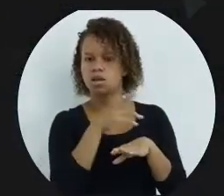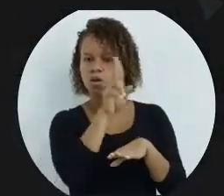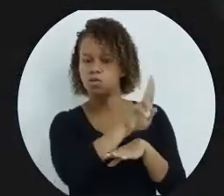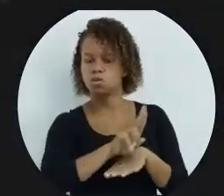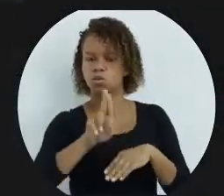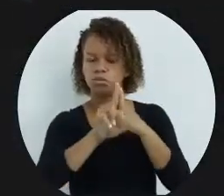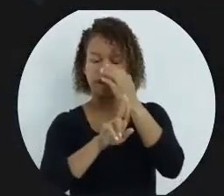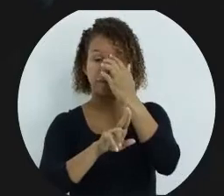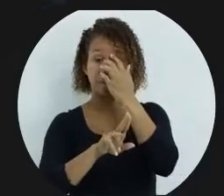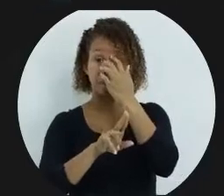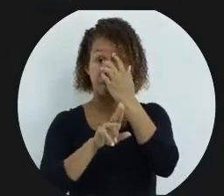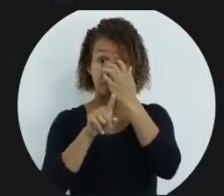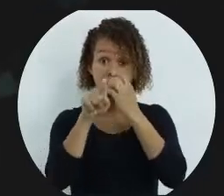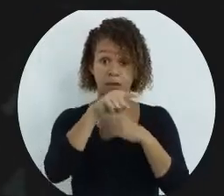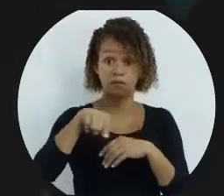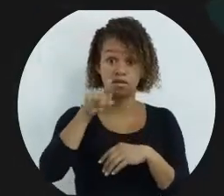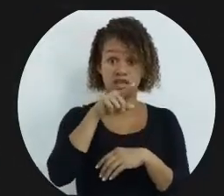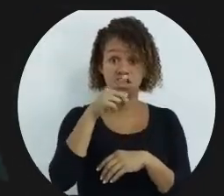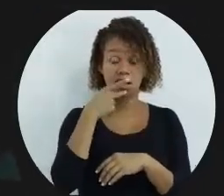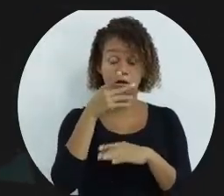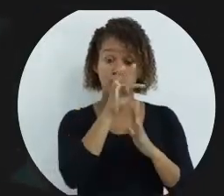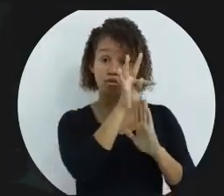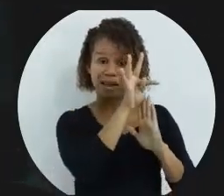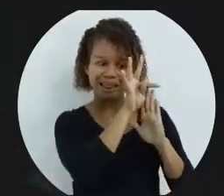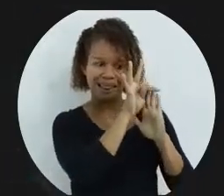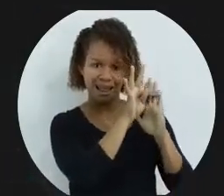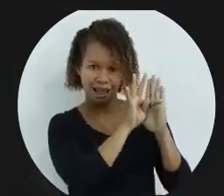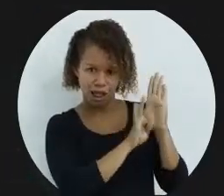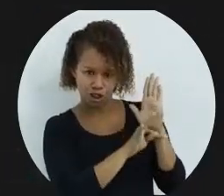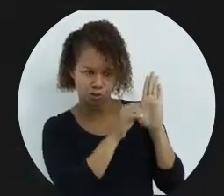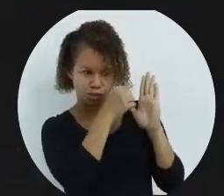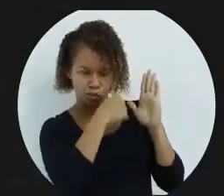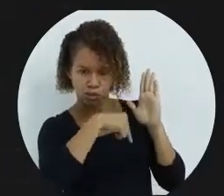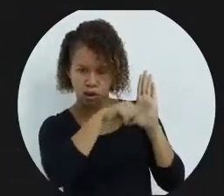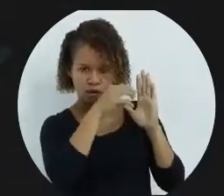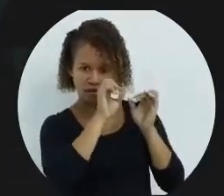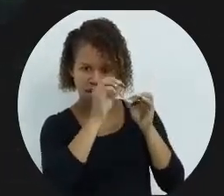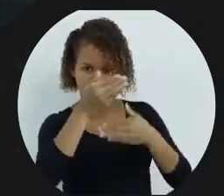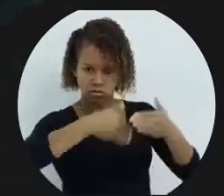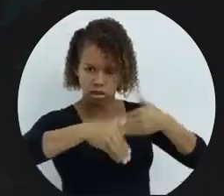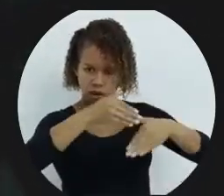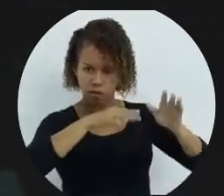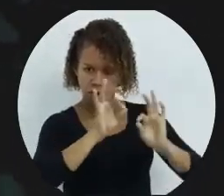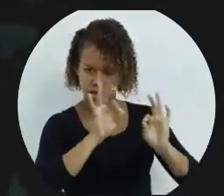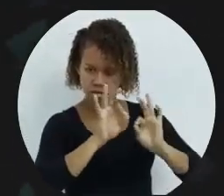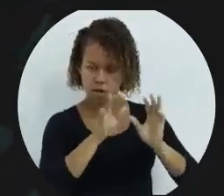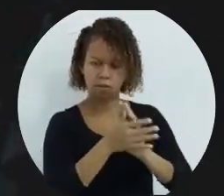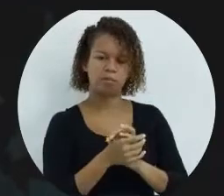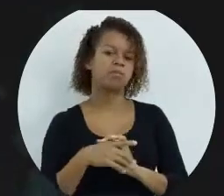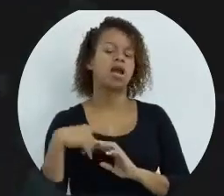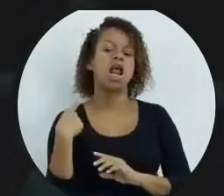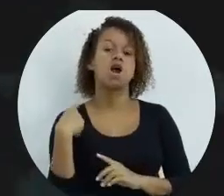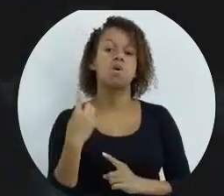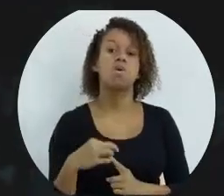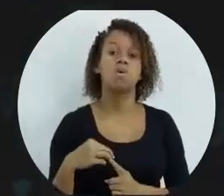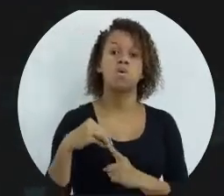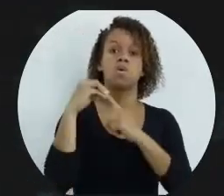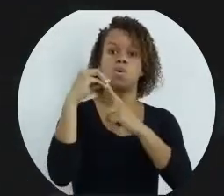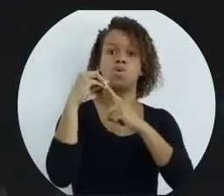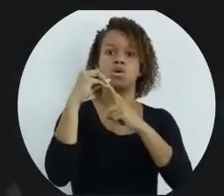seu nome. Então, quando você quer dizer que aquilo dali é um texto, não faz parte da programação, ele é um literal